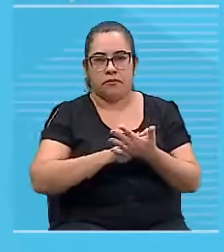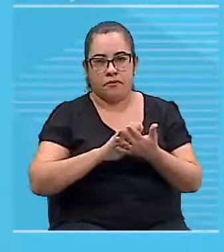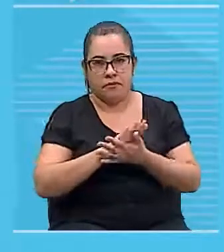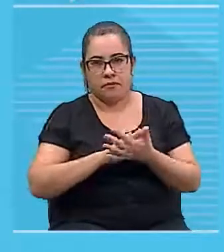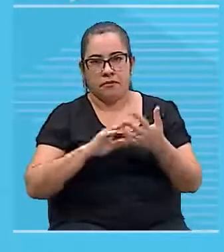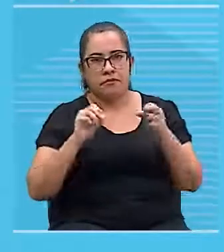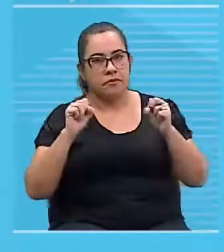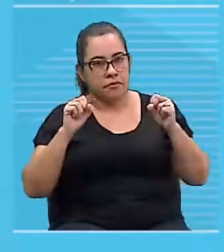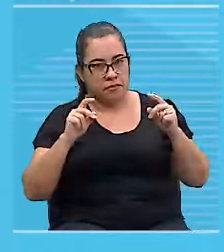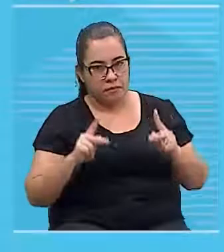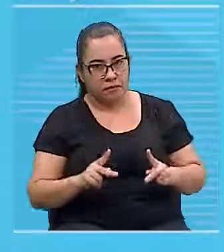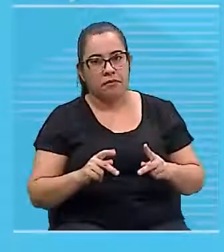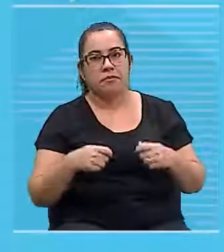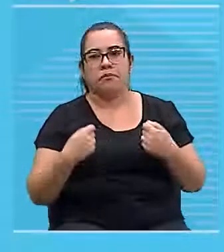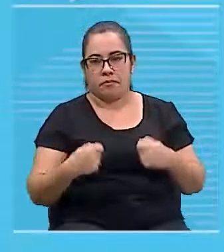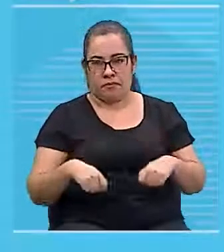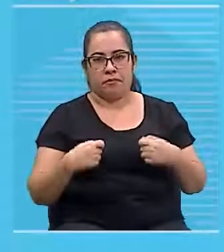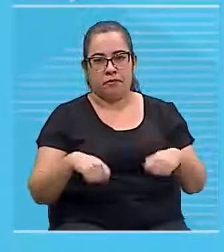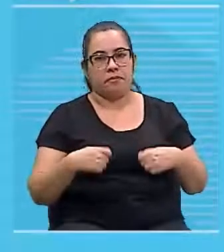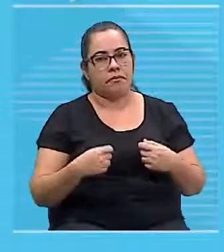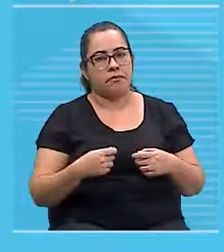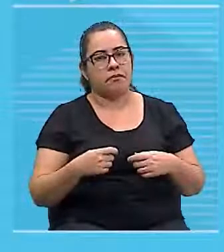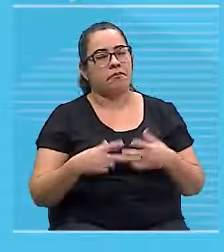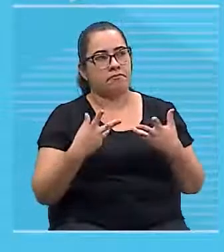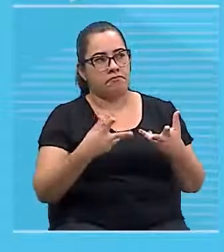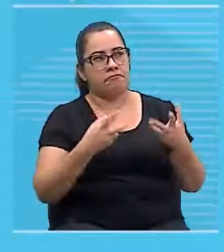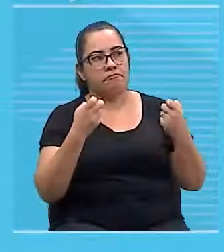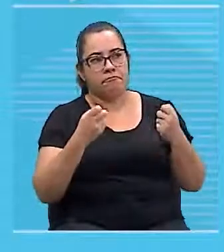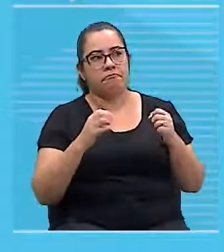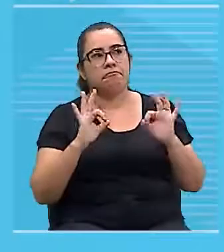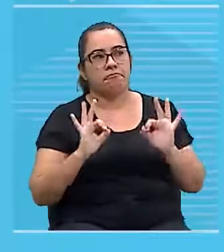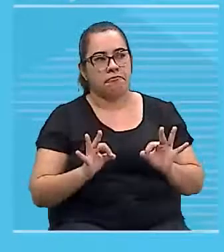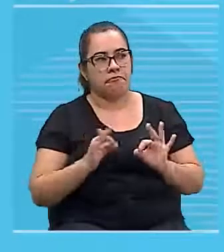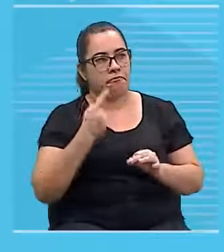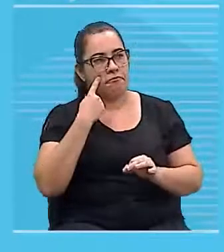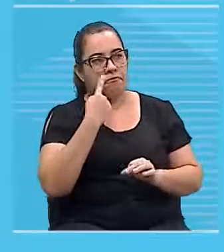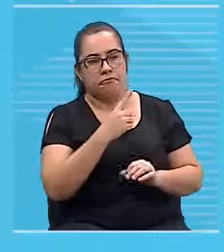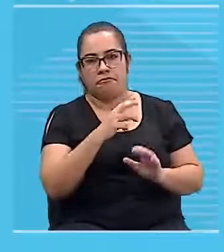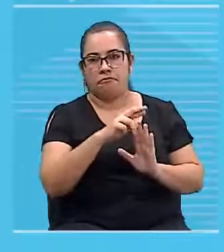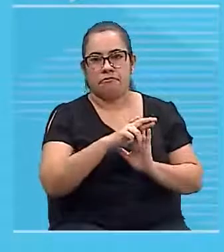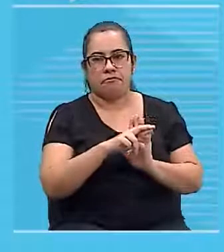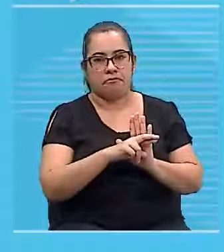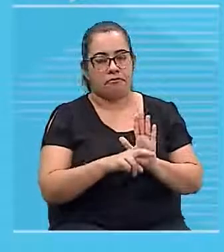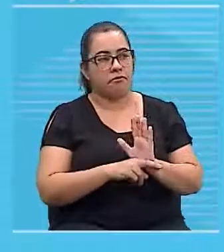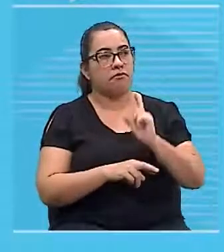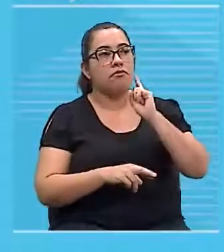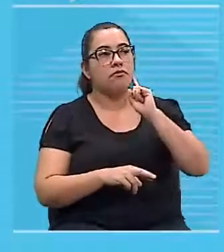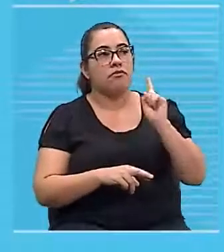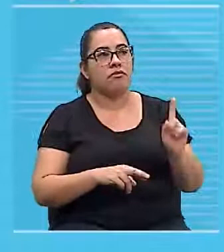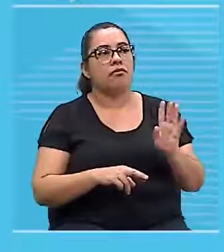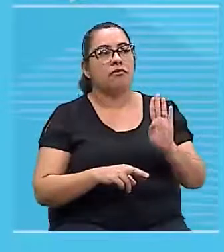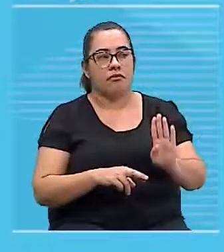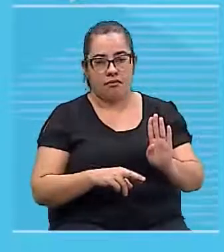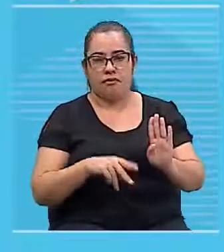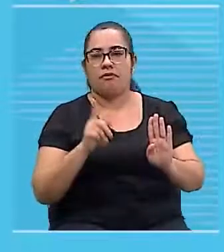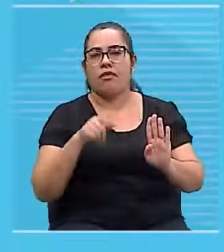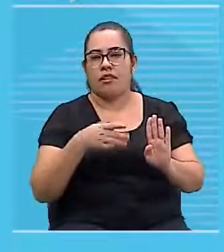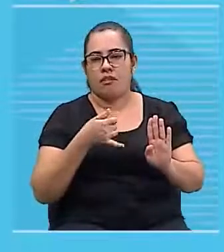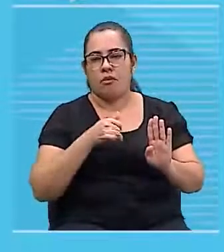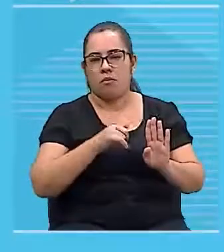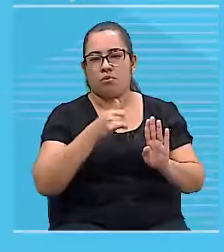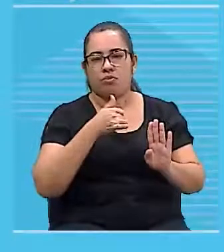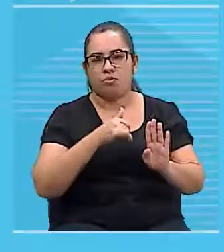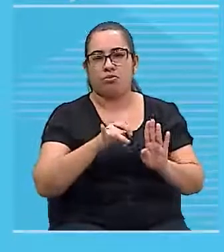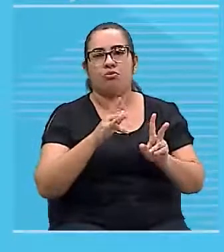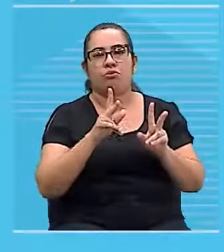dessa intensidade, tá? B, campo magnético, é igual